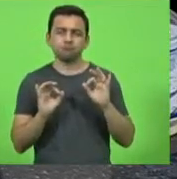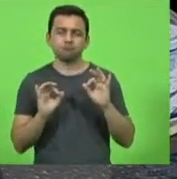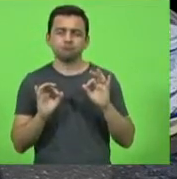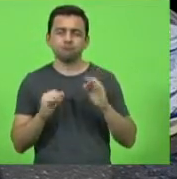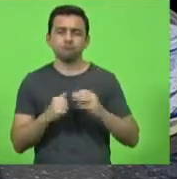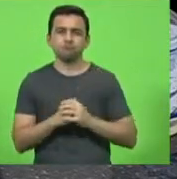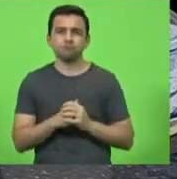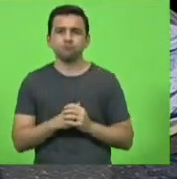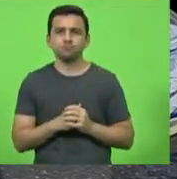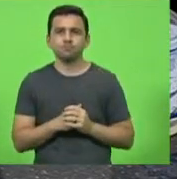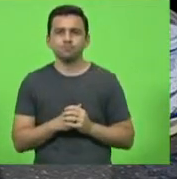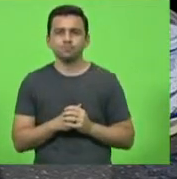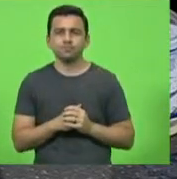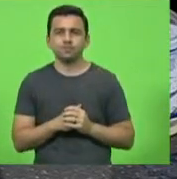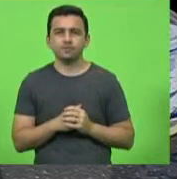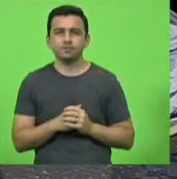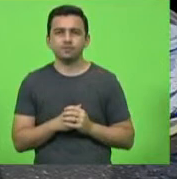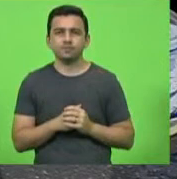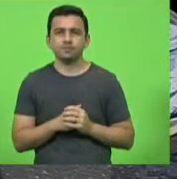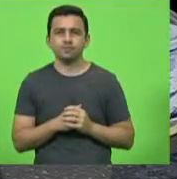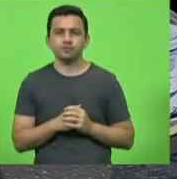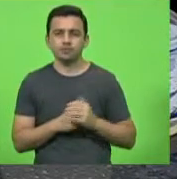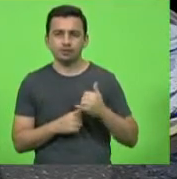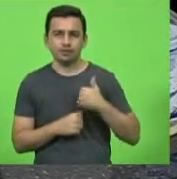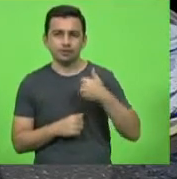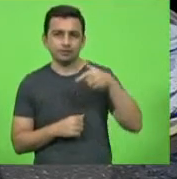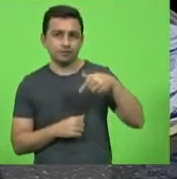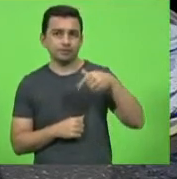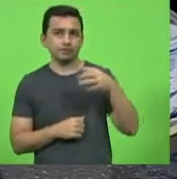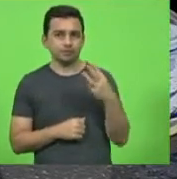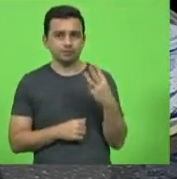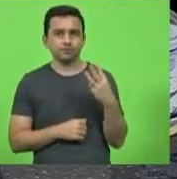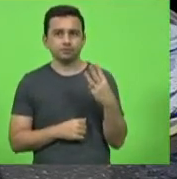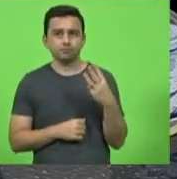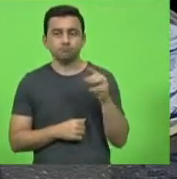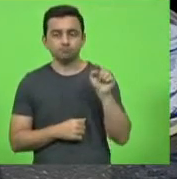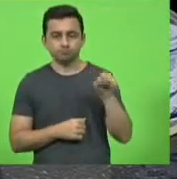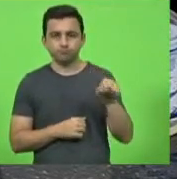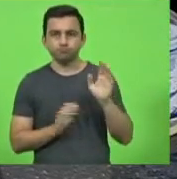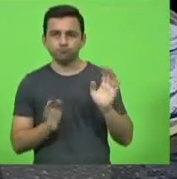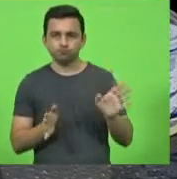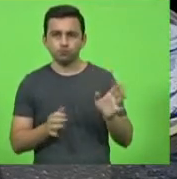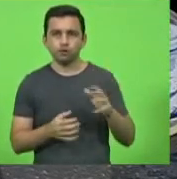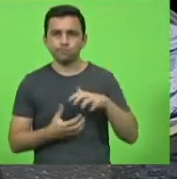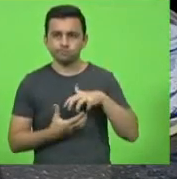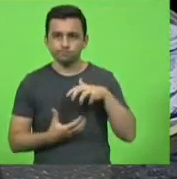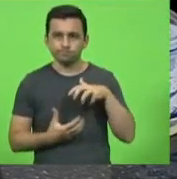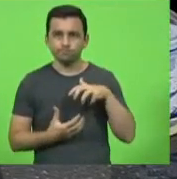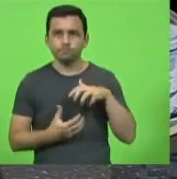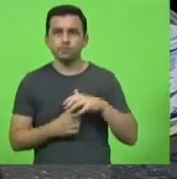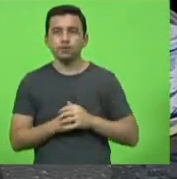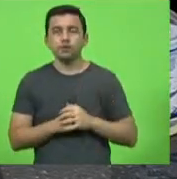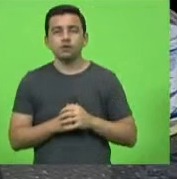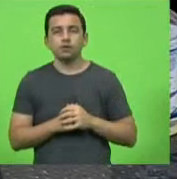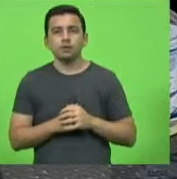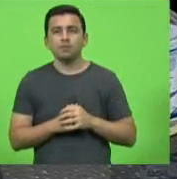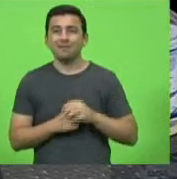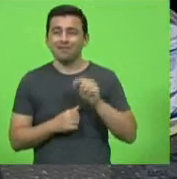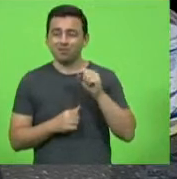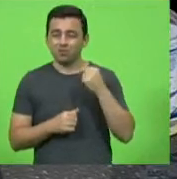é os 73 anos de vida mas a